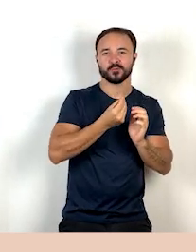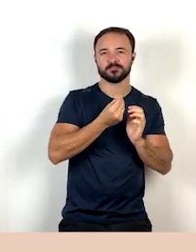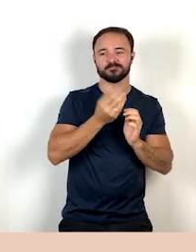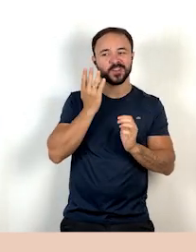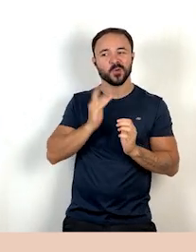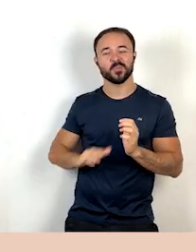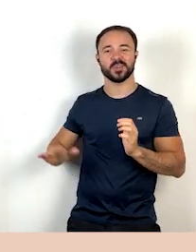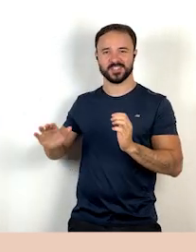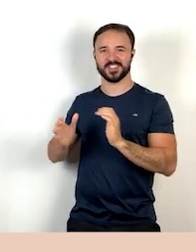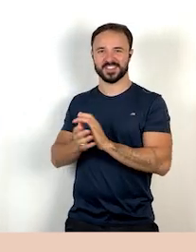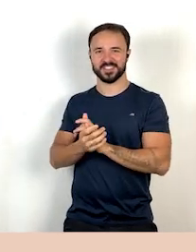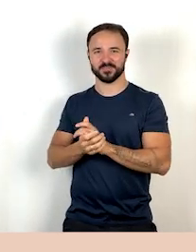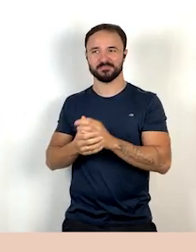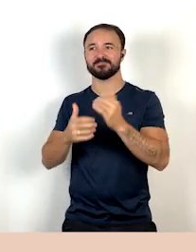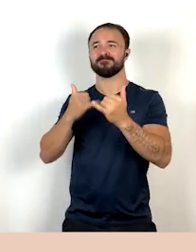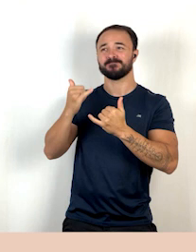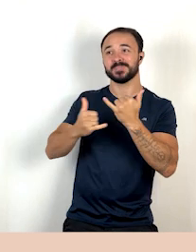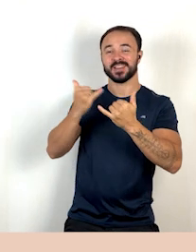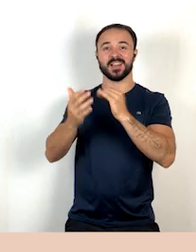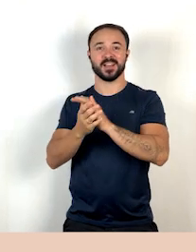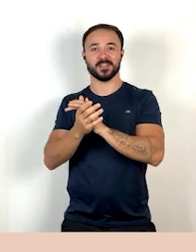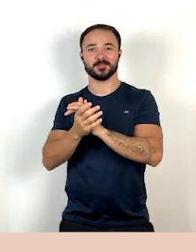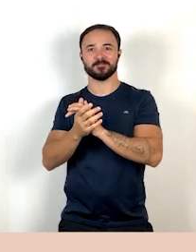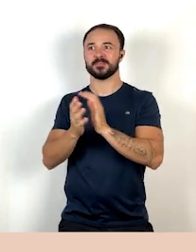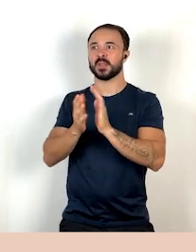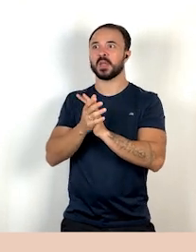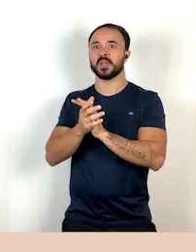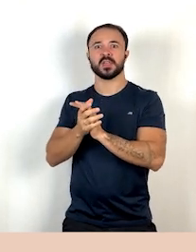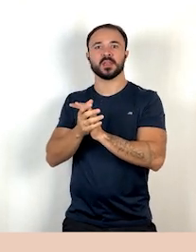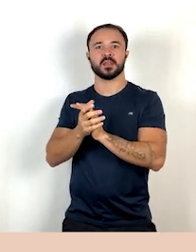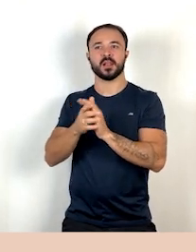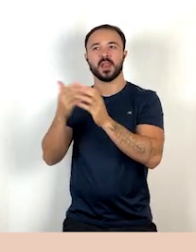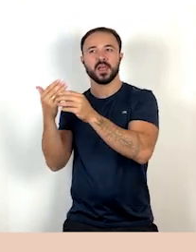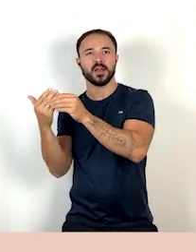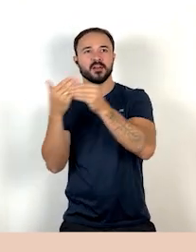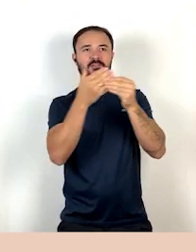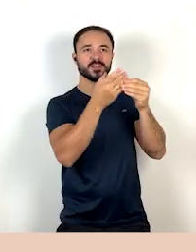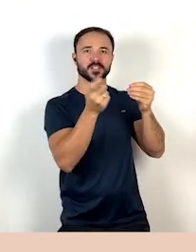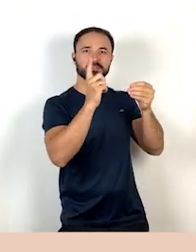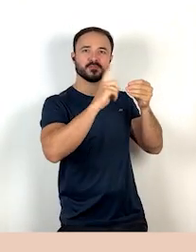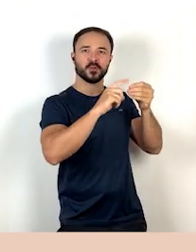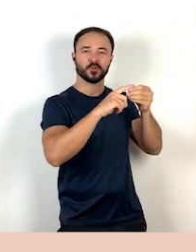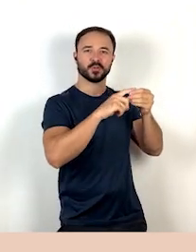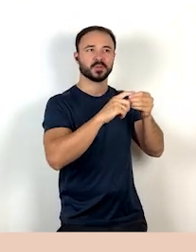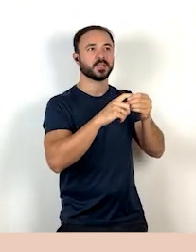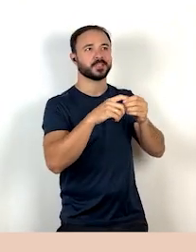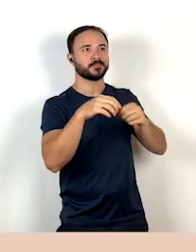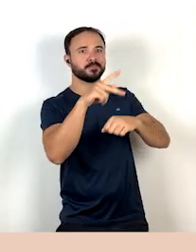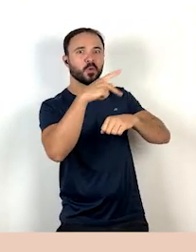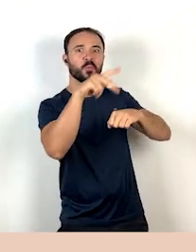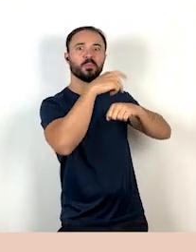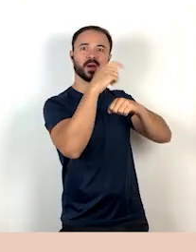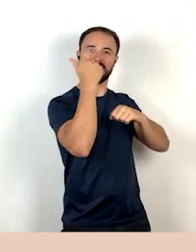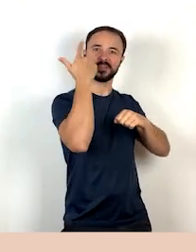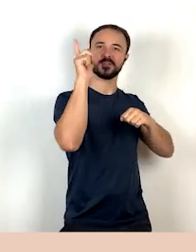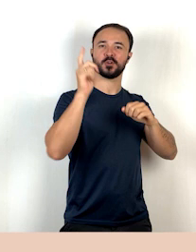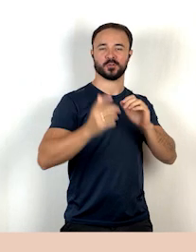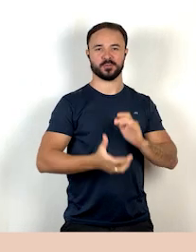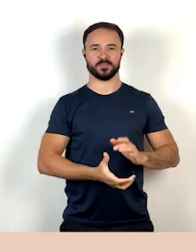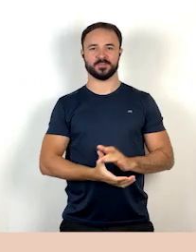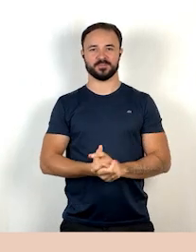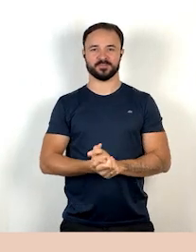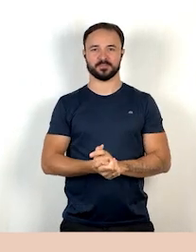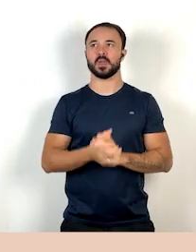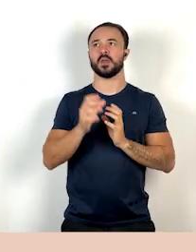carcará o levar de volta ao reino de Zambi. Foi num cochilo que as garras do pássaro o